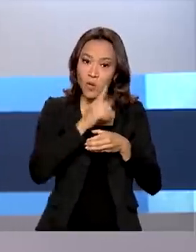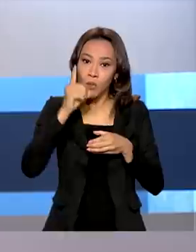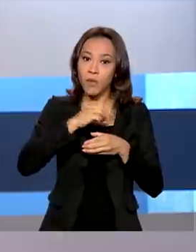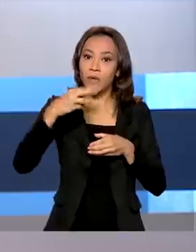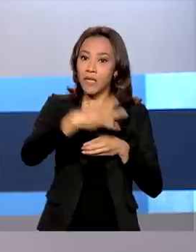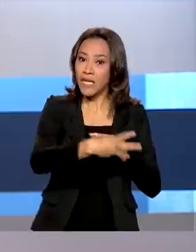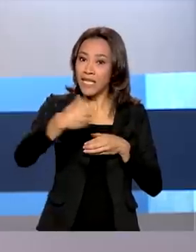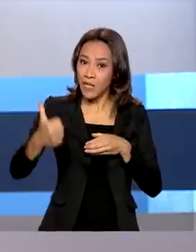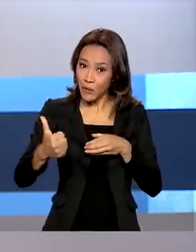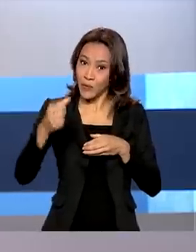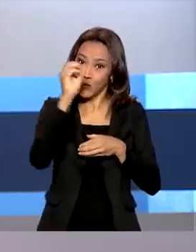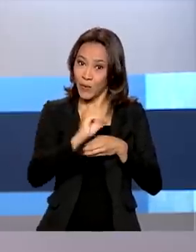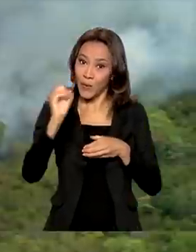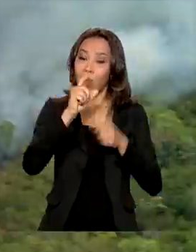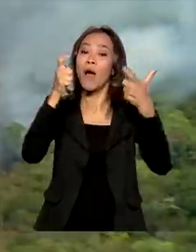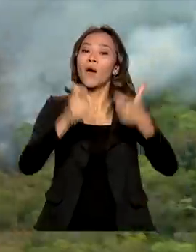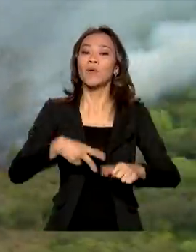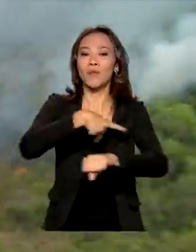Glasgow, na Escócia.